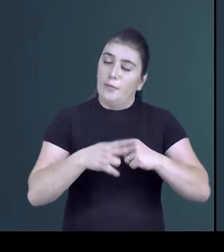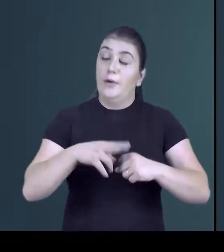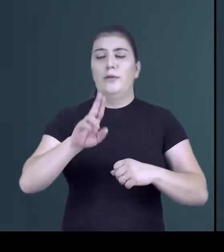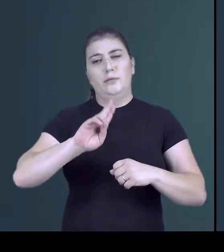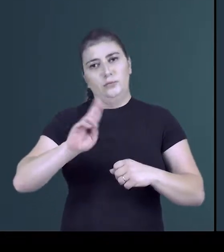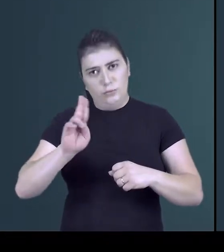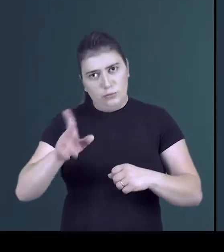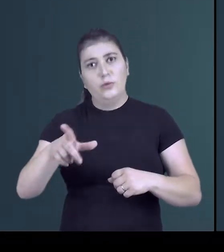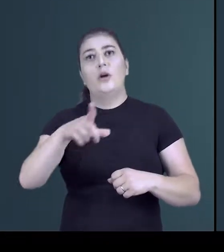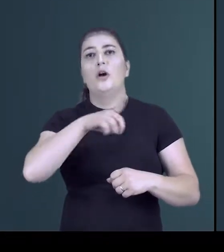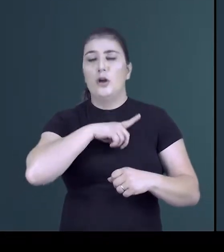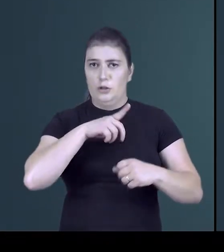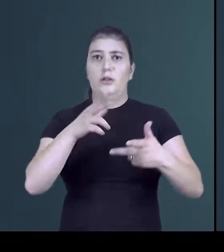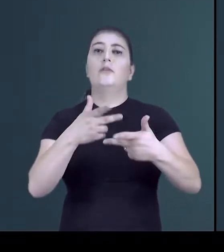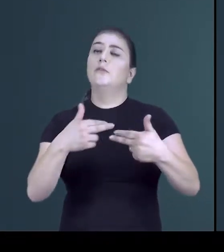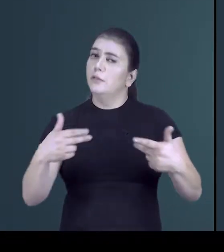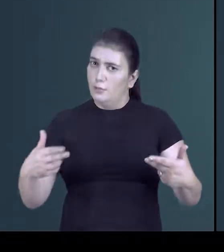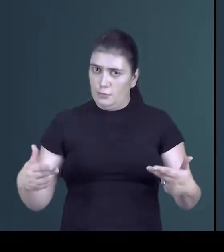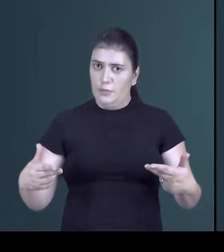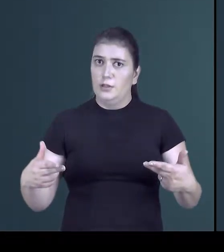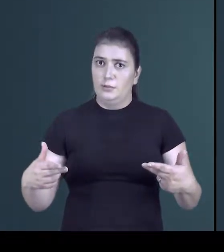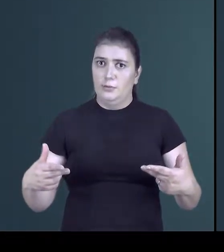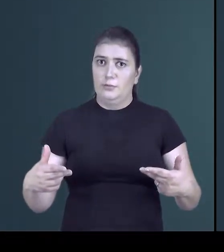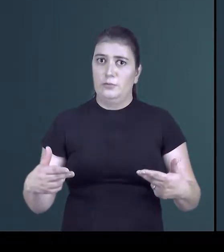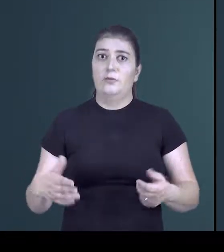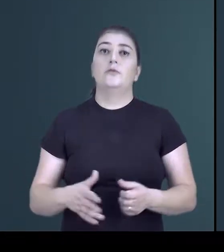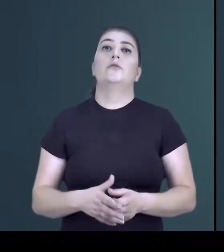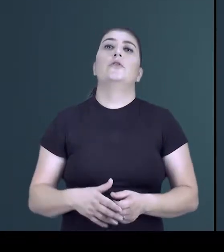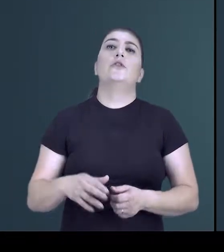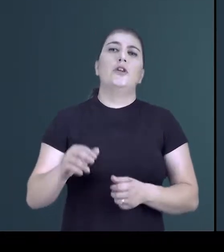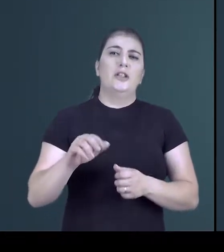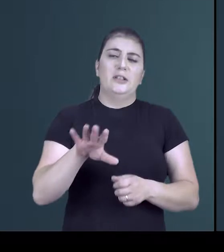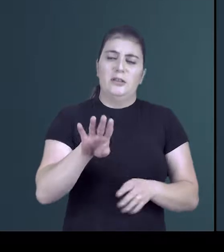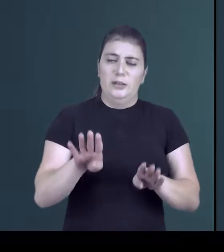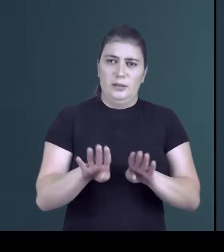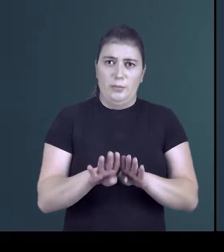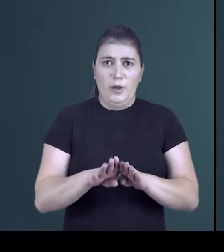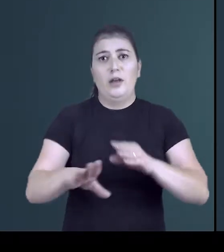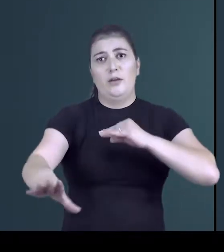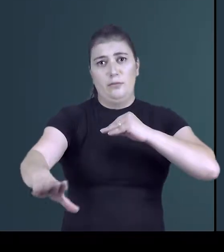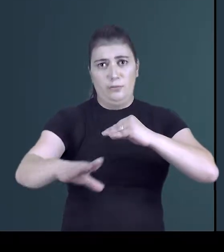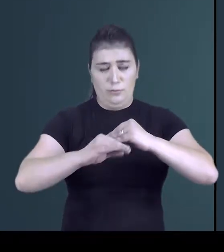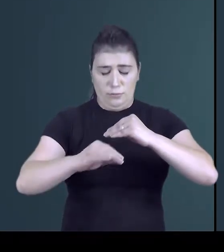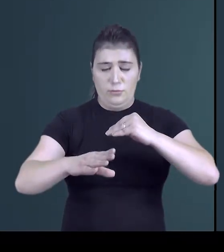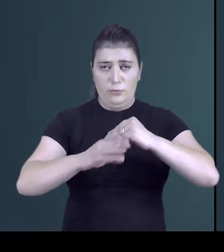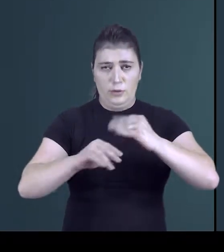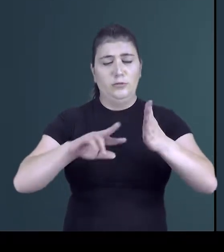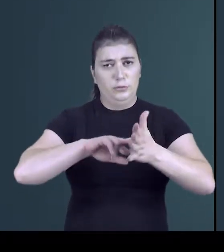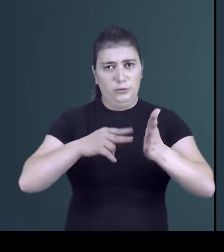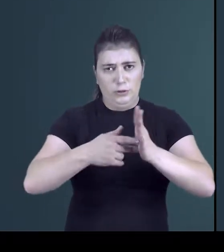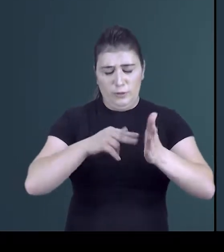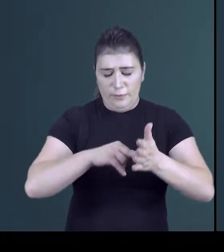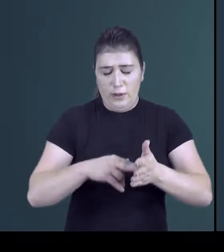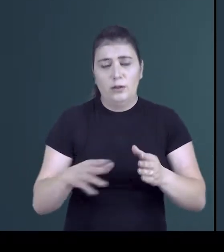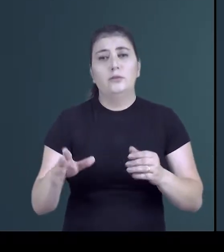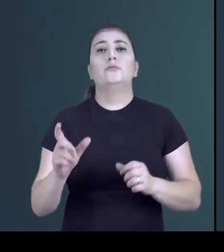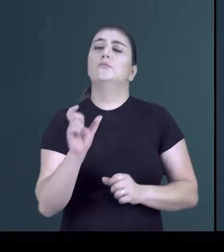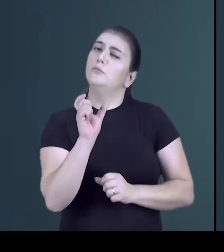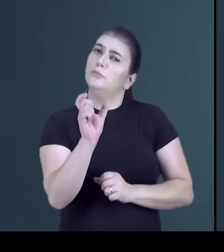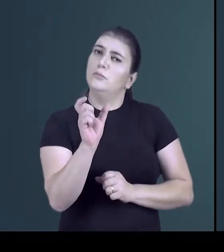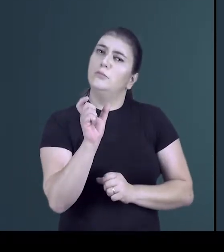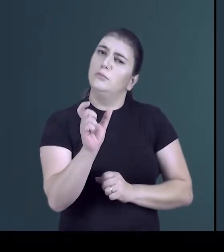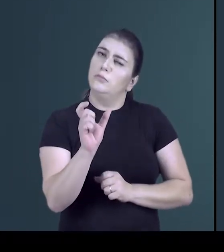os elementos e termos mais importantes, e os termos regidos, os que vão completar o sentido das palavras.